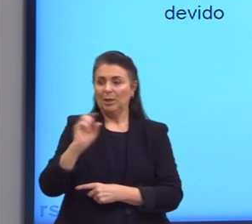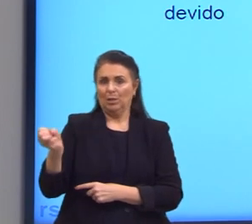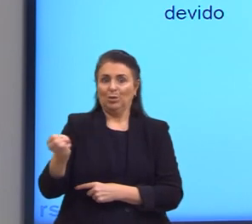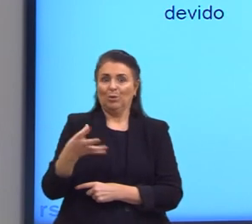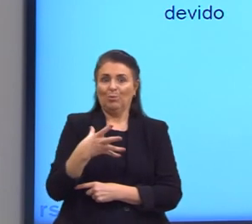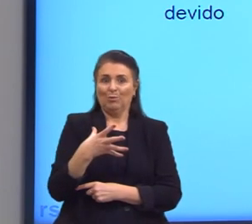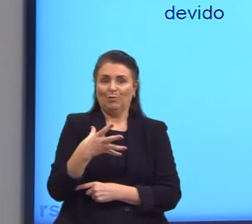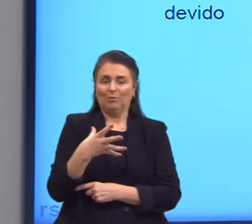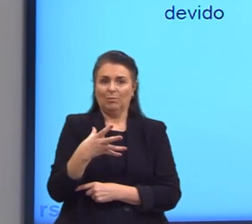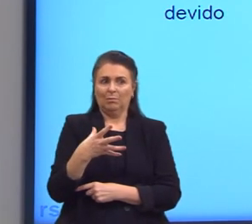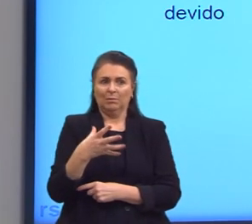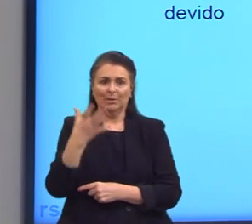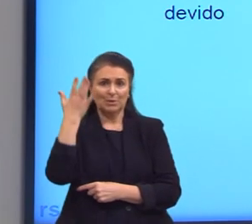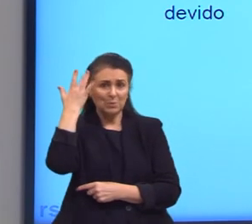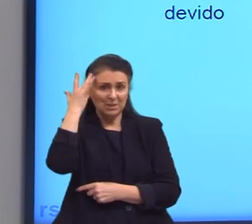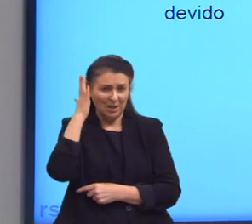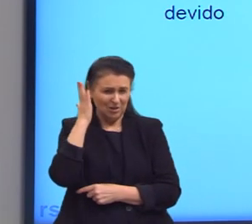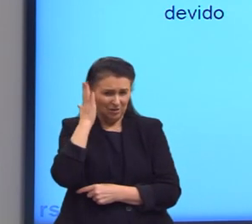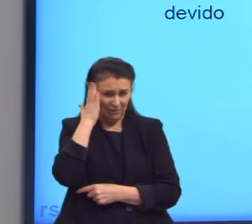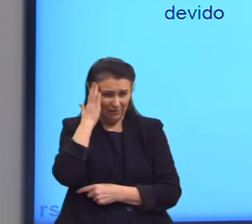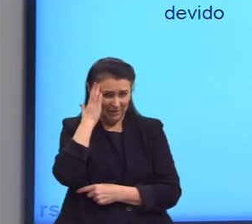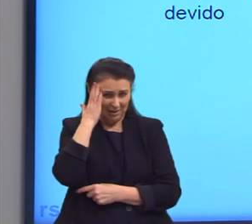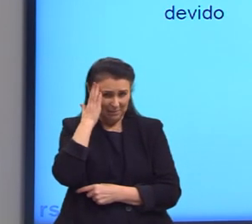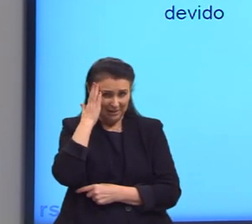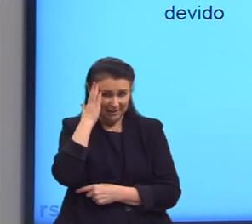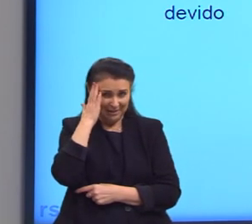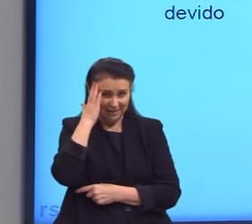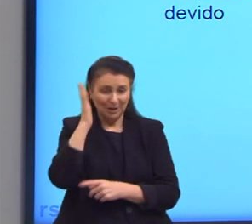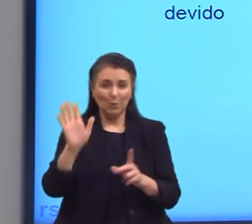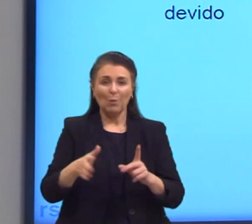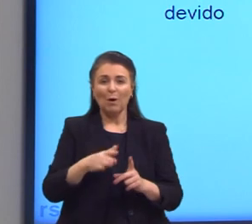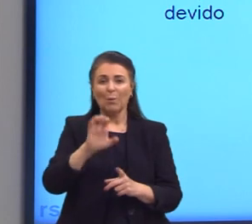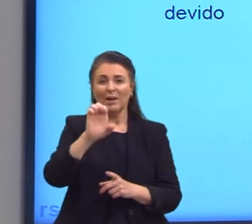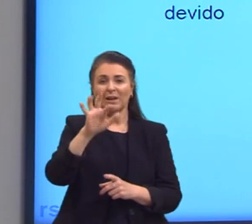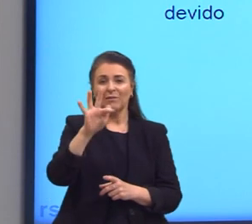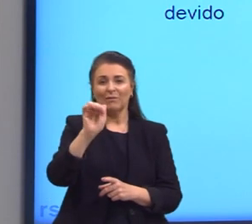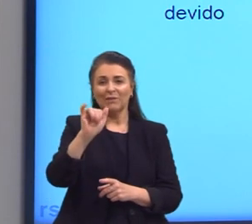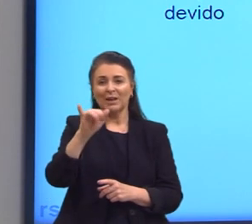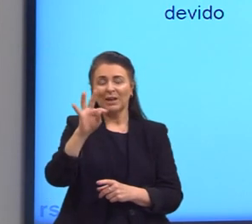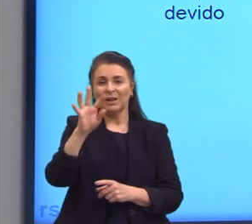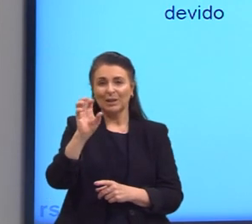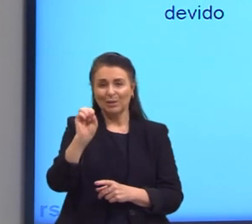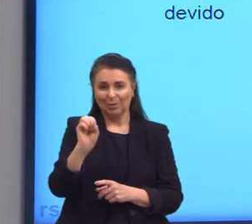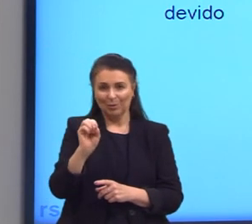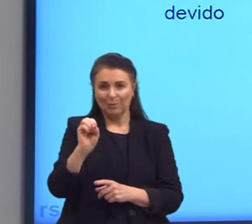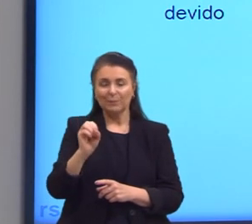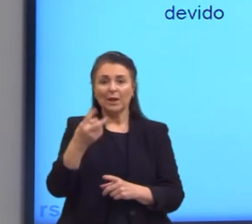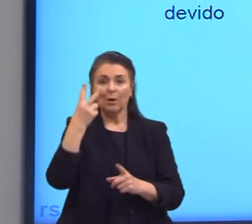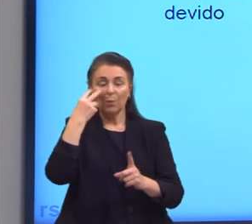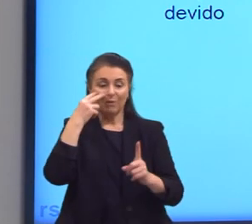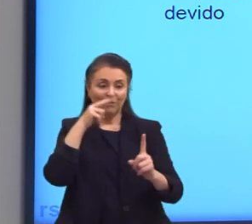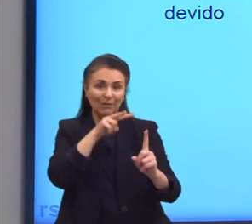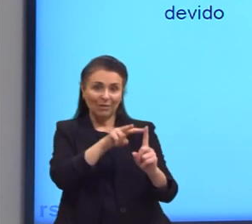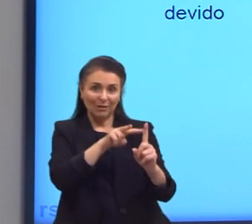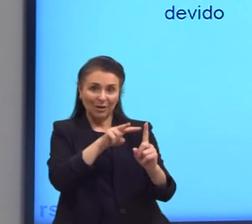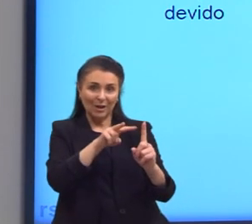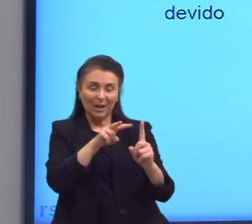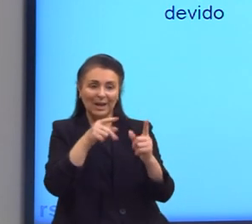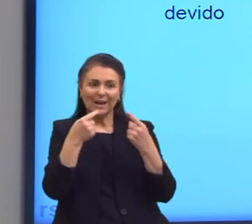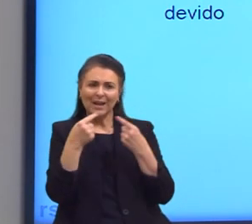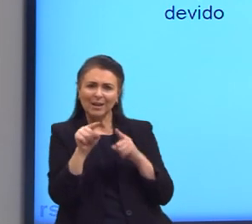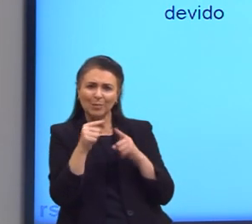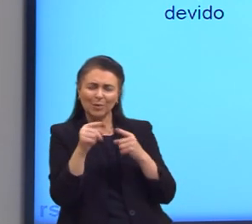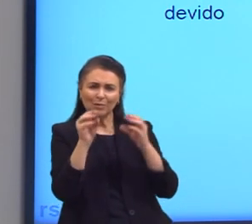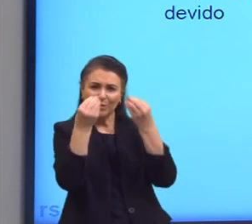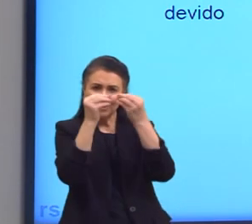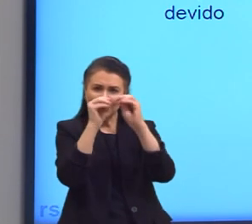que esteja ouvindo pela primeira vez hoje, mas esse efeito é um efeito óptico de turbidez provocado pelas partículas de